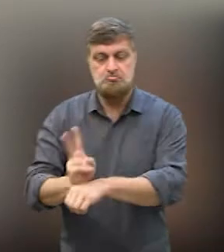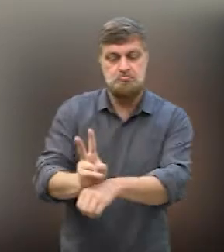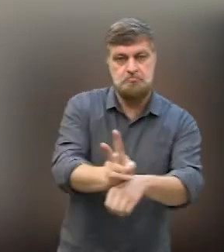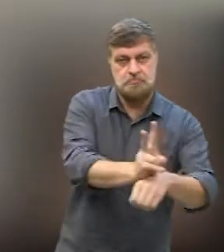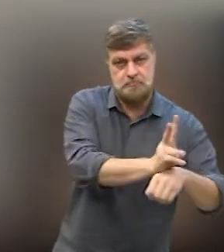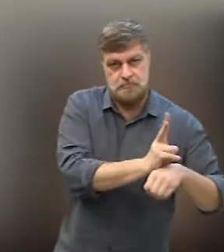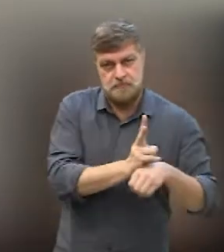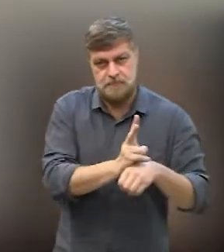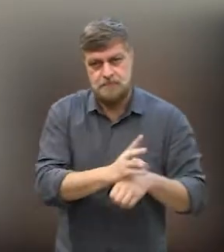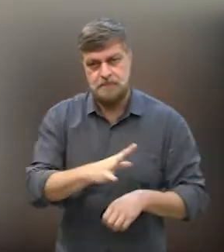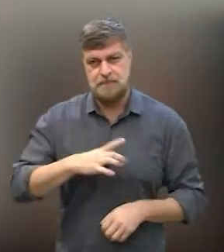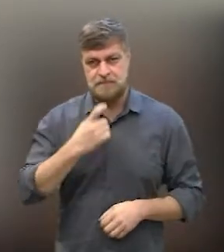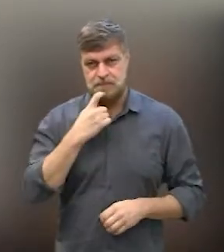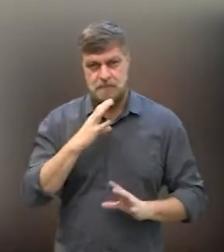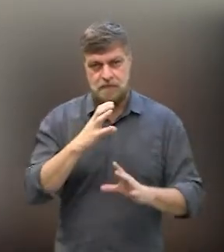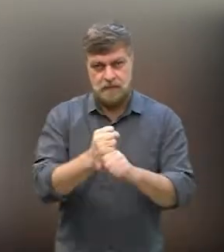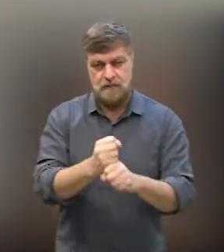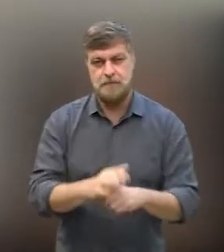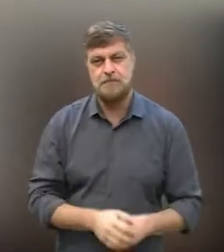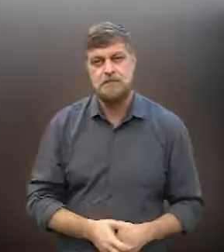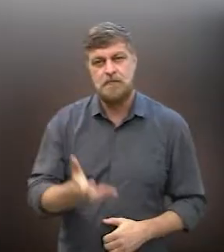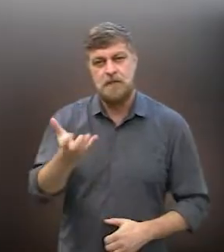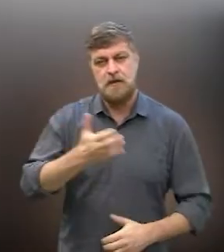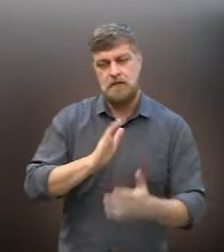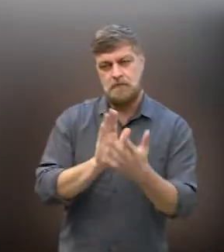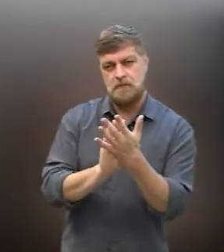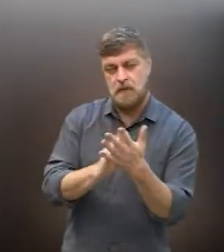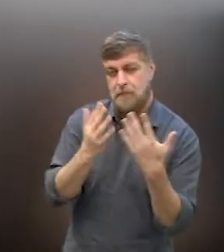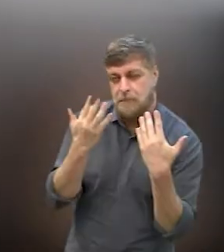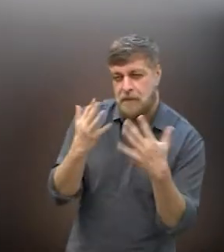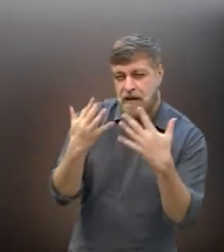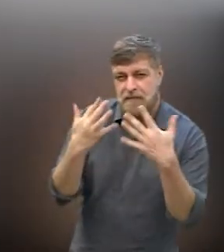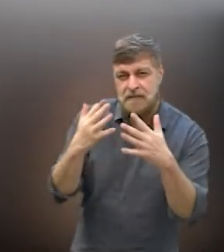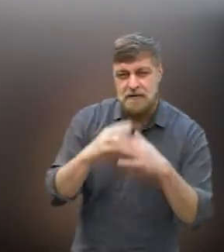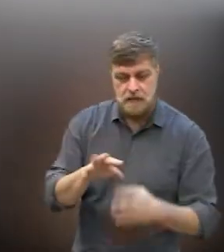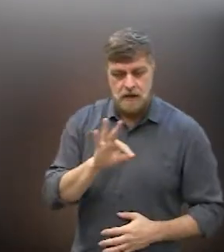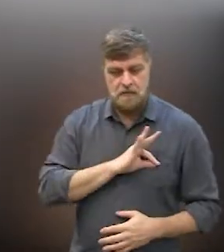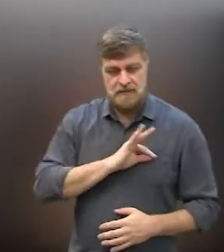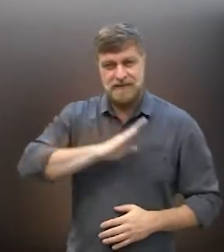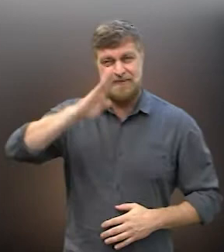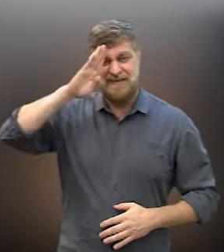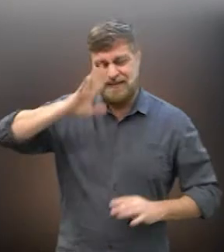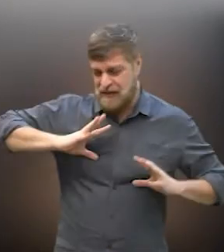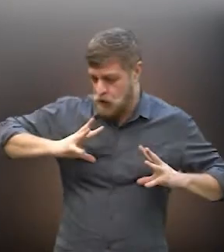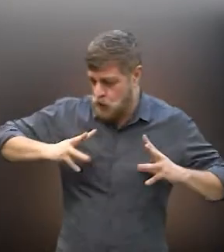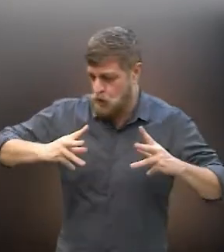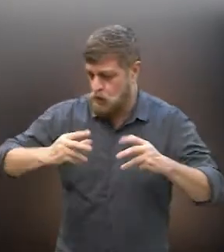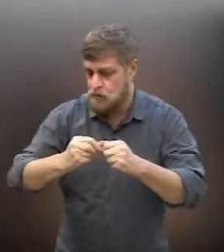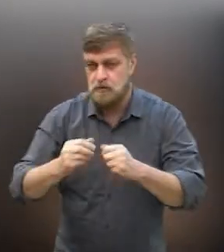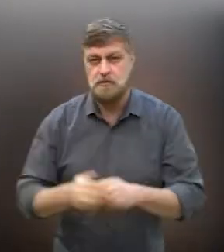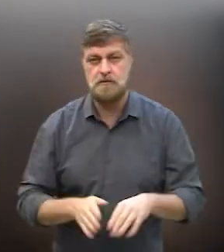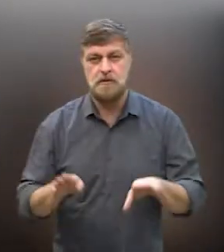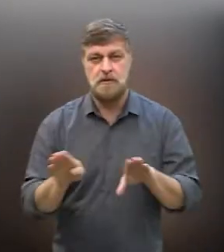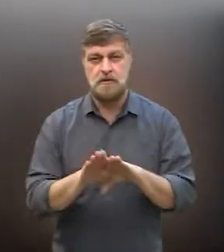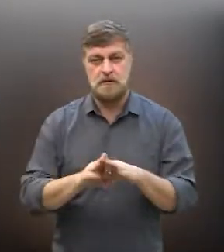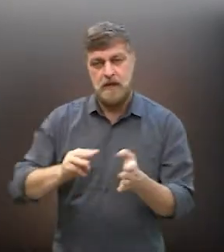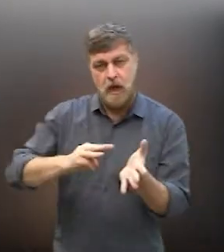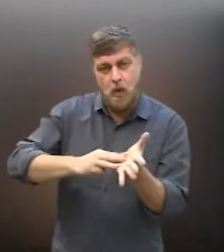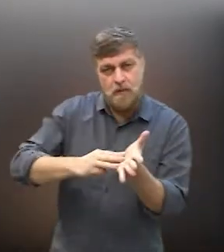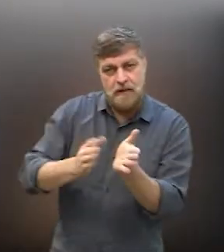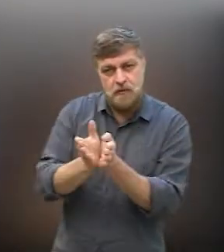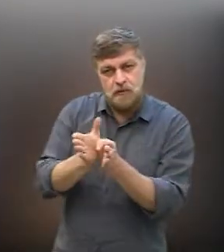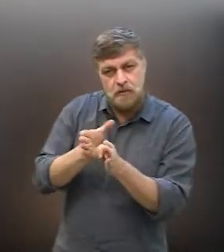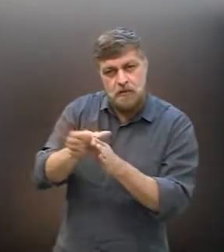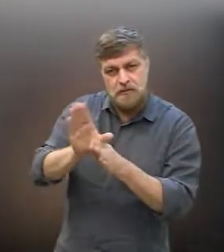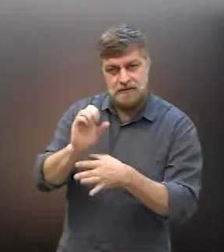policiamento e monitoramento da nossa cidade. Quero parabenizar todos os policiais militares aqui presentes, aos